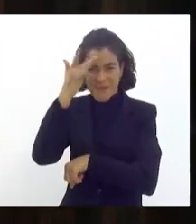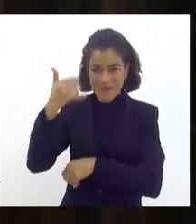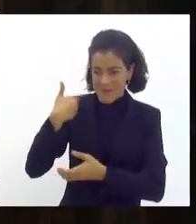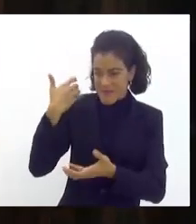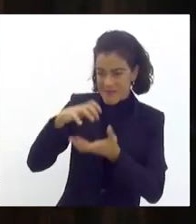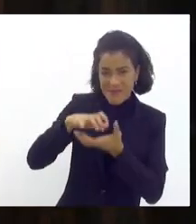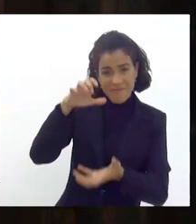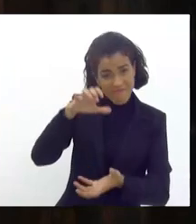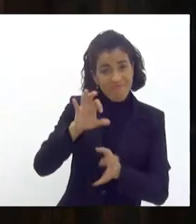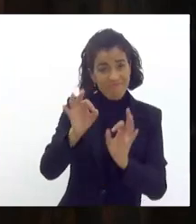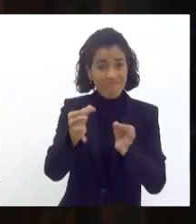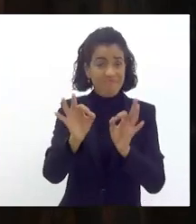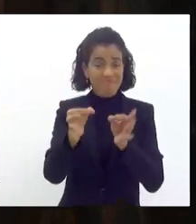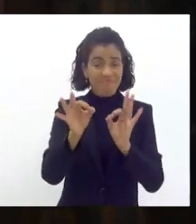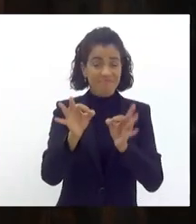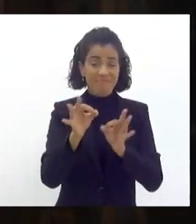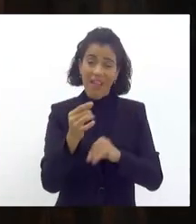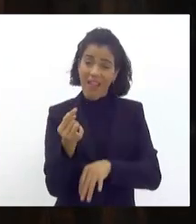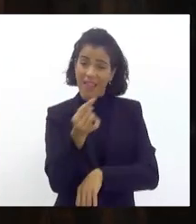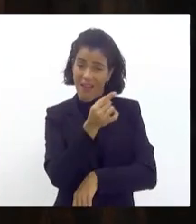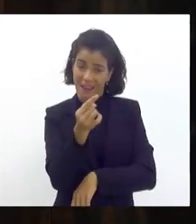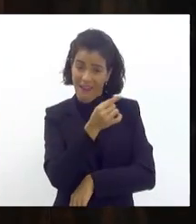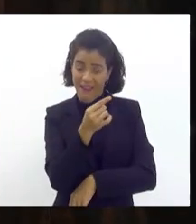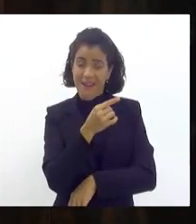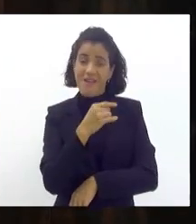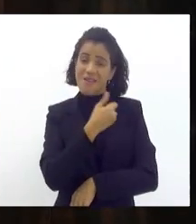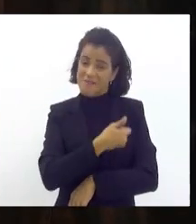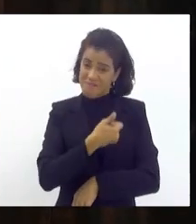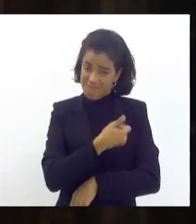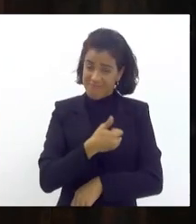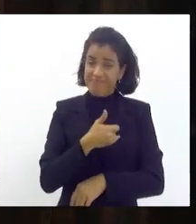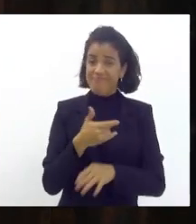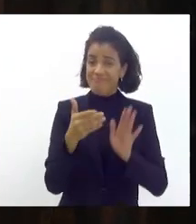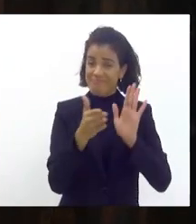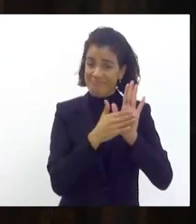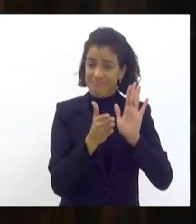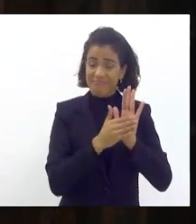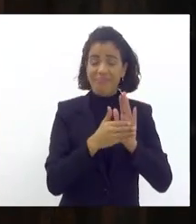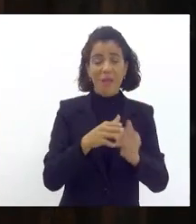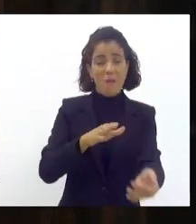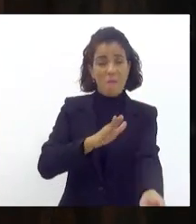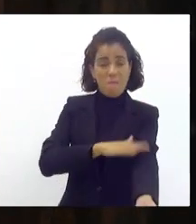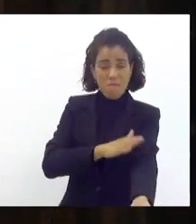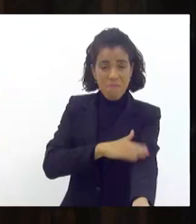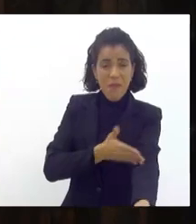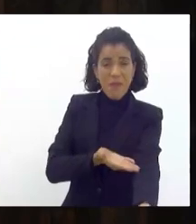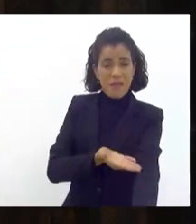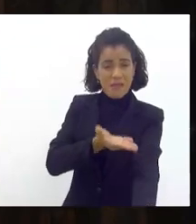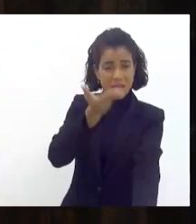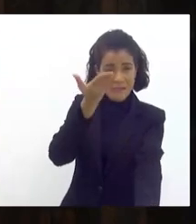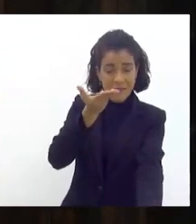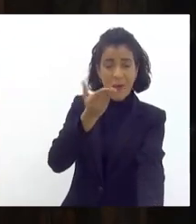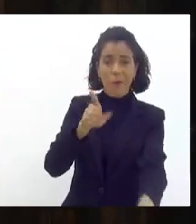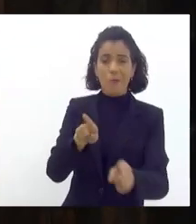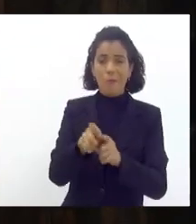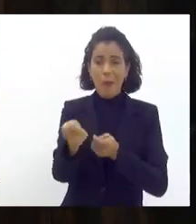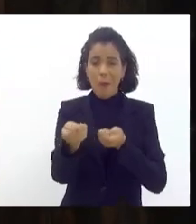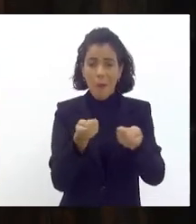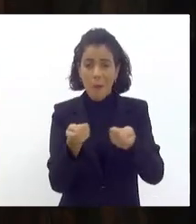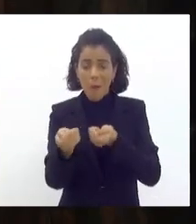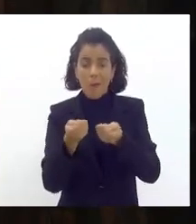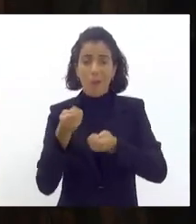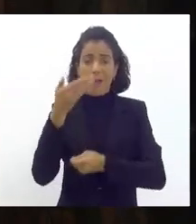idade, nós estamos fazendo isso na Unidas da Ponte com programas para hipertensão arterial, controle da